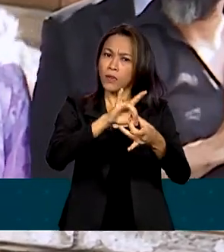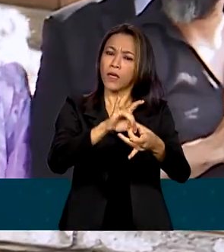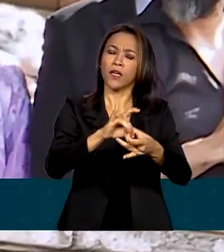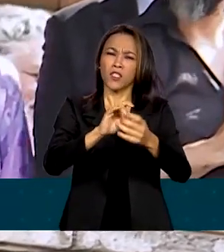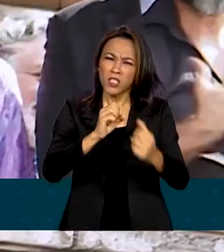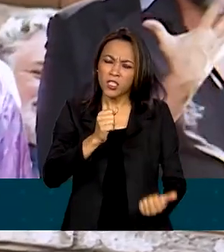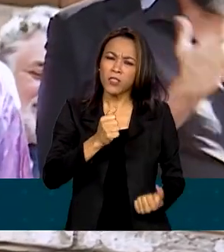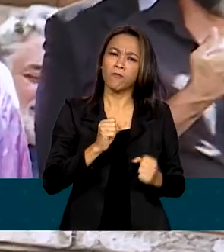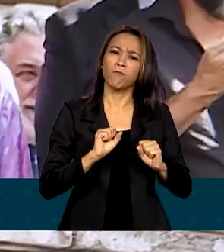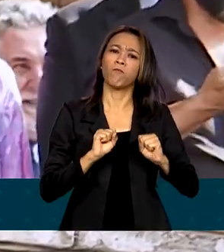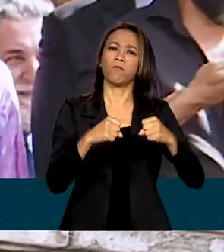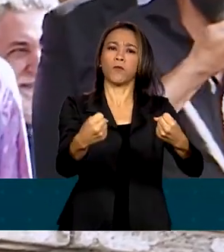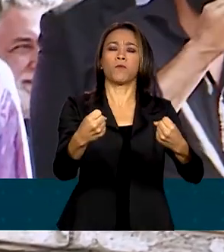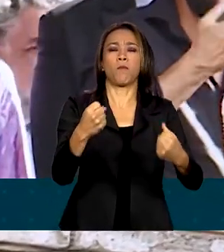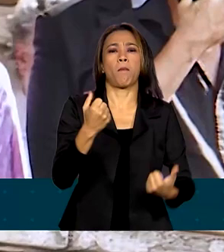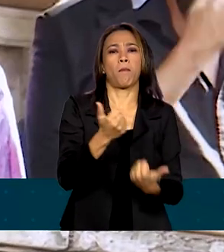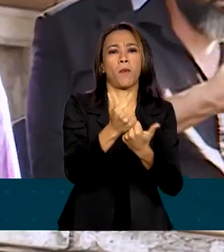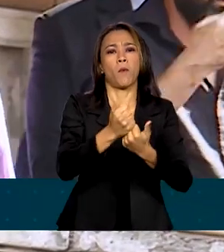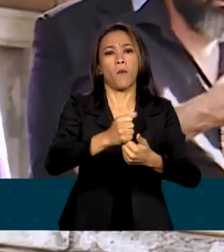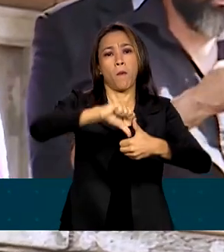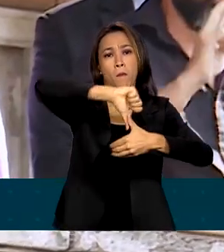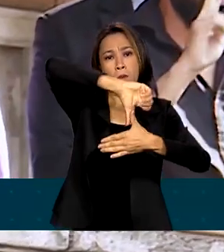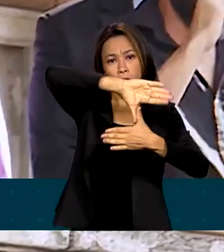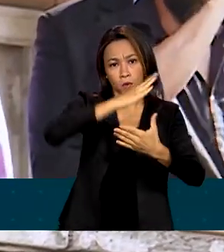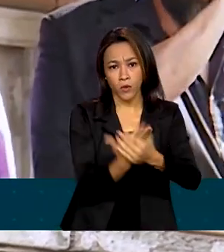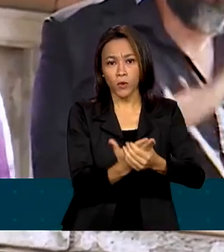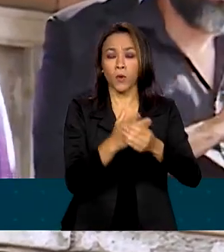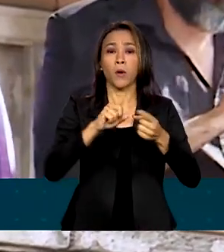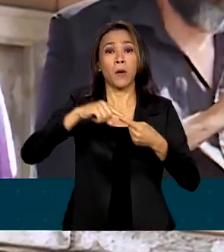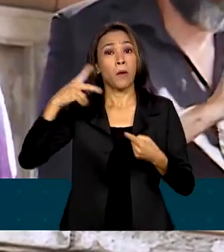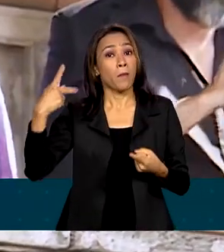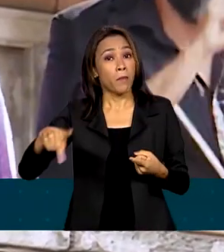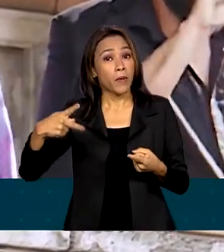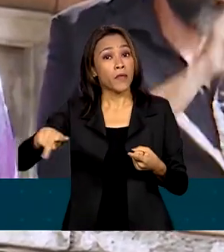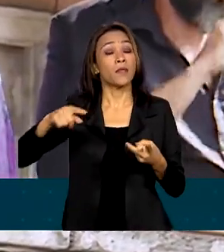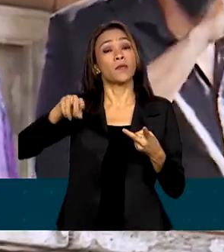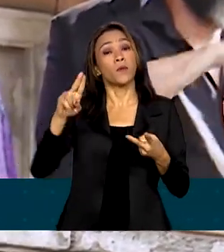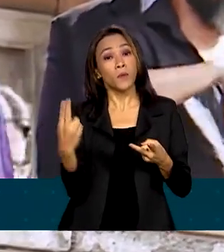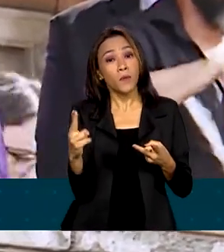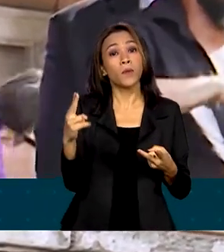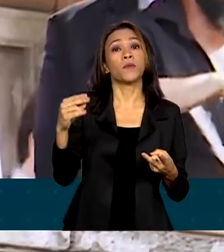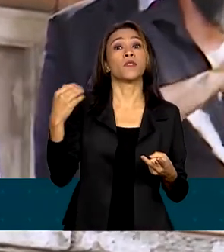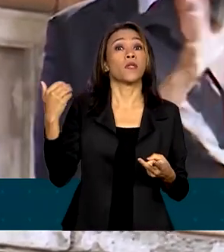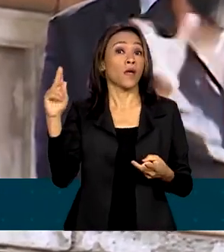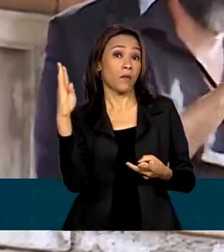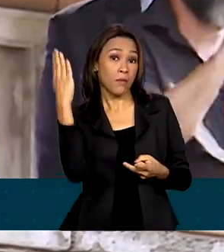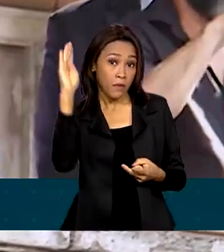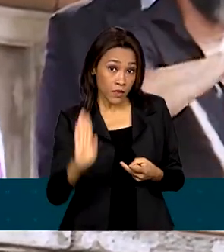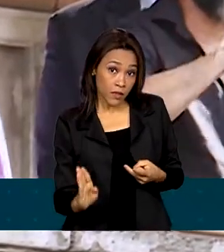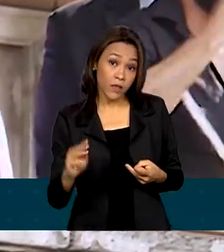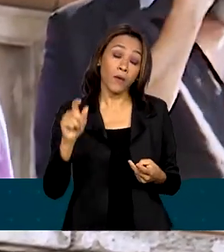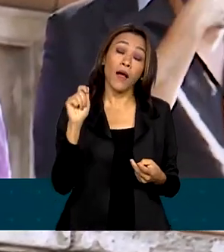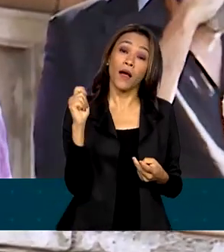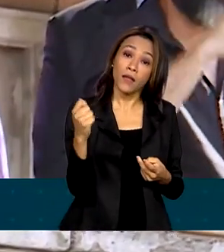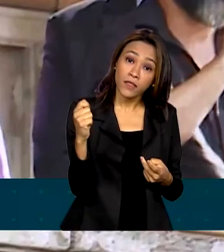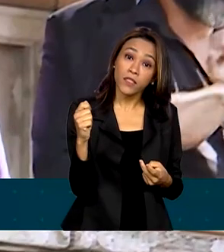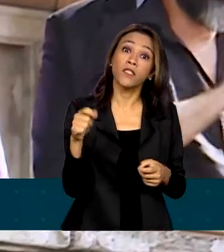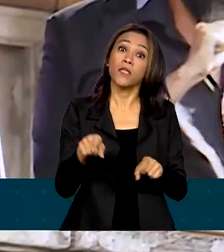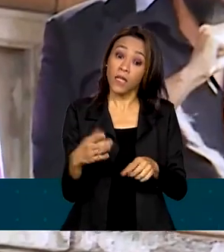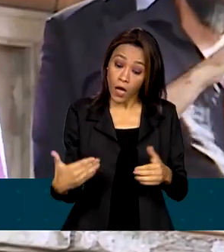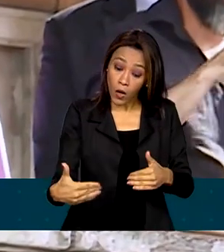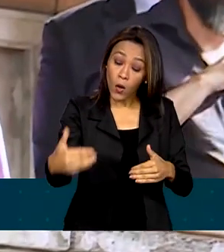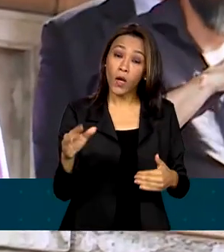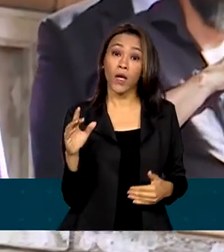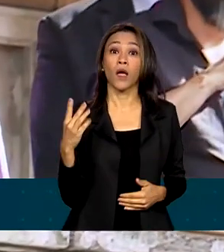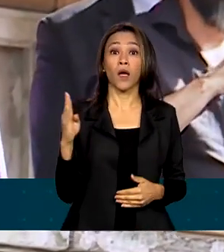Mercosul para que em Brasil, Uruguai, Argentina e Paraguai, que foi agora a Bolívia, a gente pode ser um